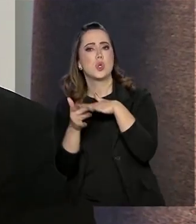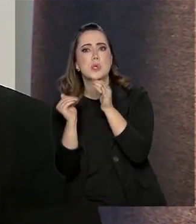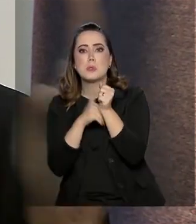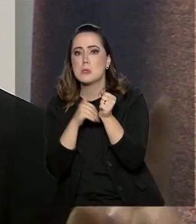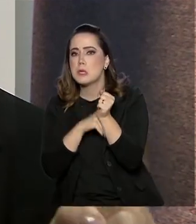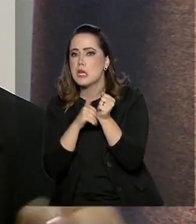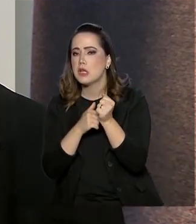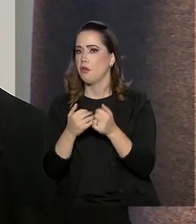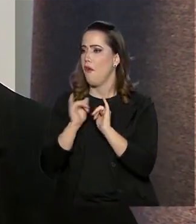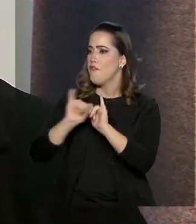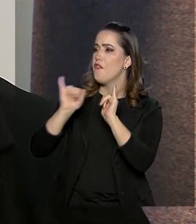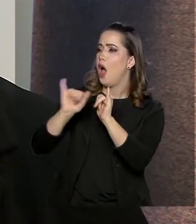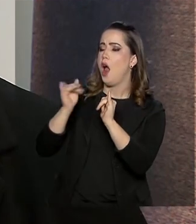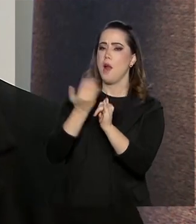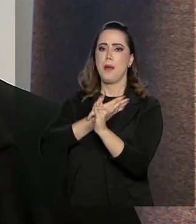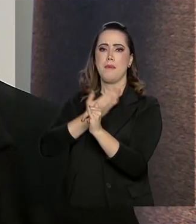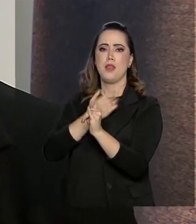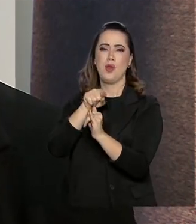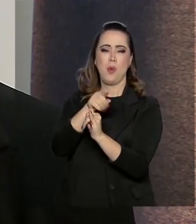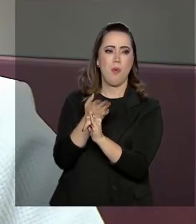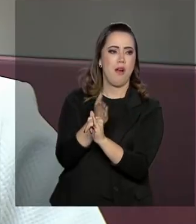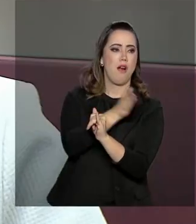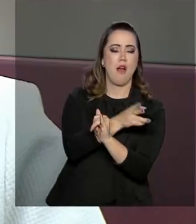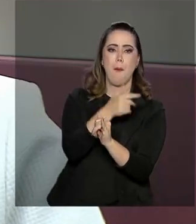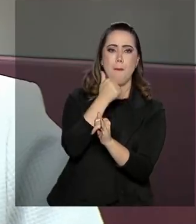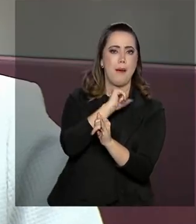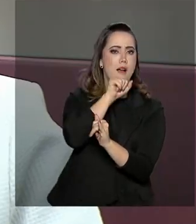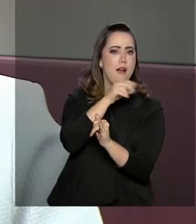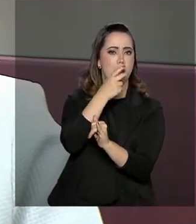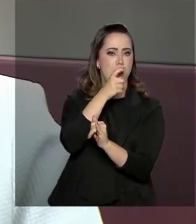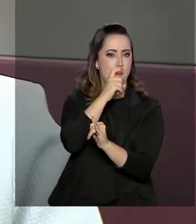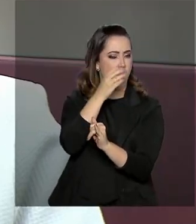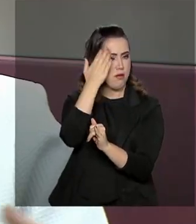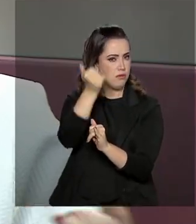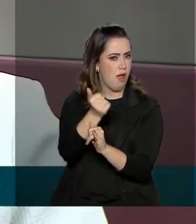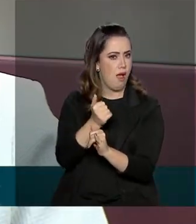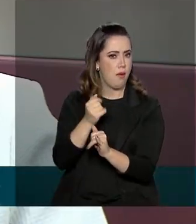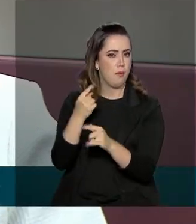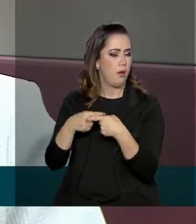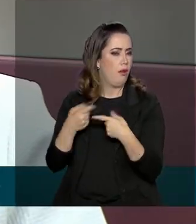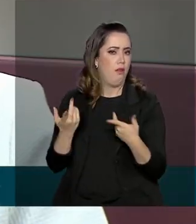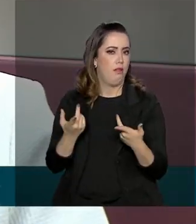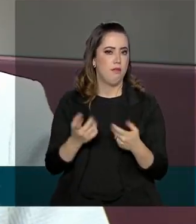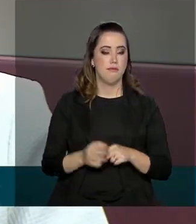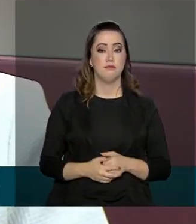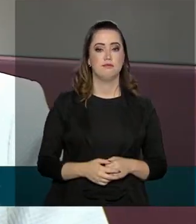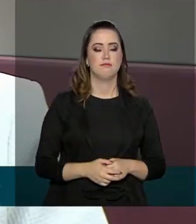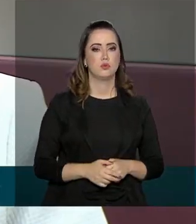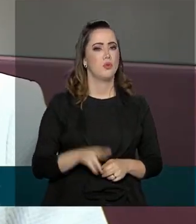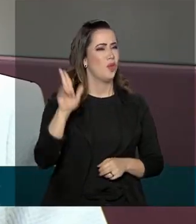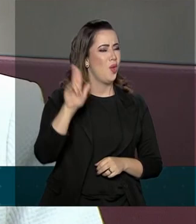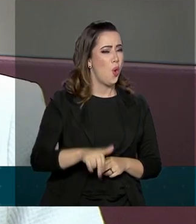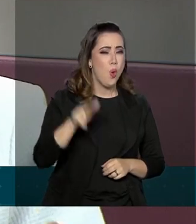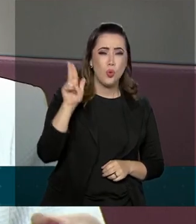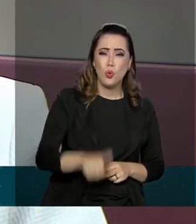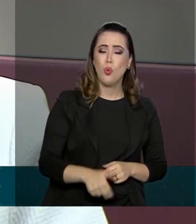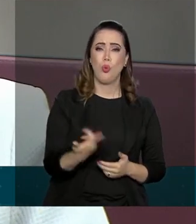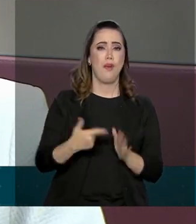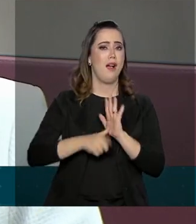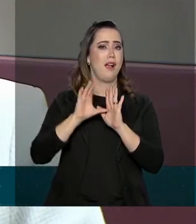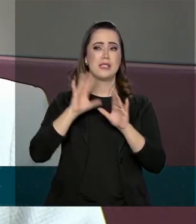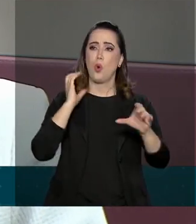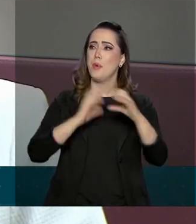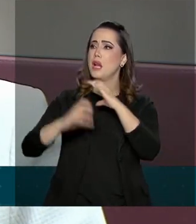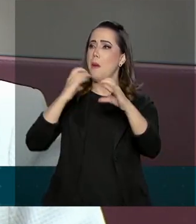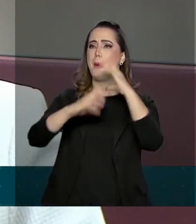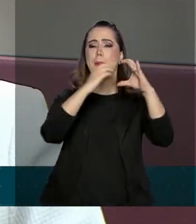amigos que elas nunca viram, que não podem falar para o seu pai? Nunca nós tivemos tantos meios disponíveis para comunicação e nunca a comunicação